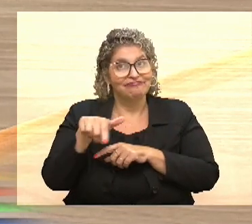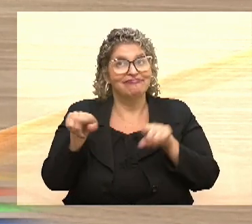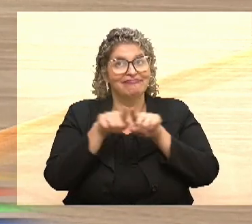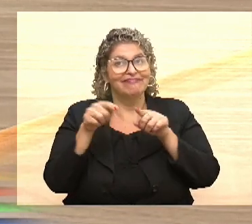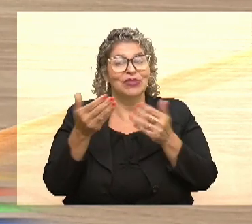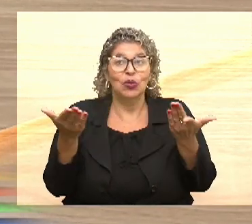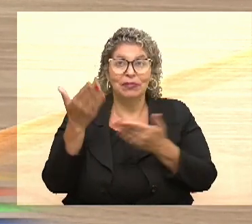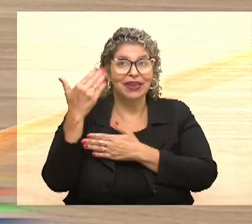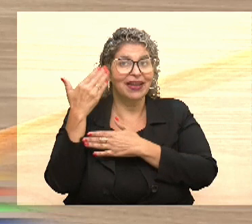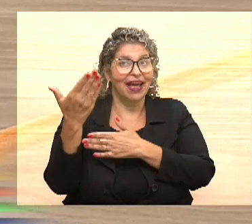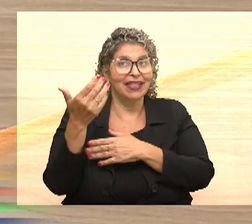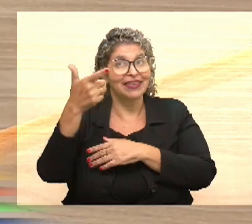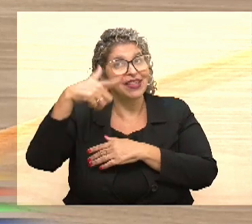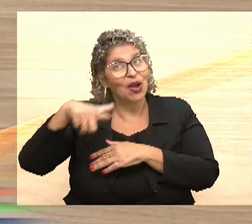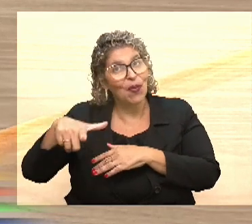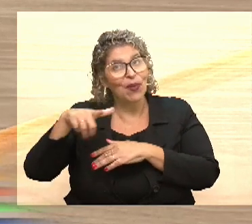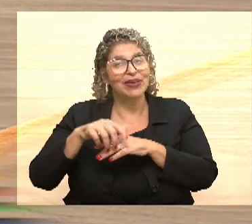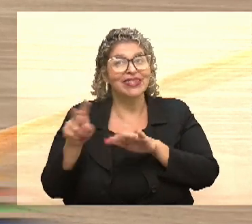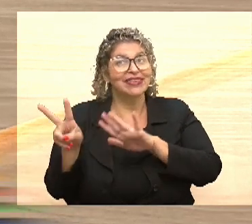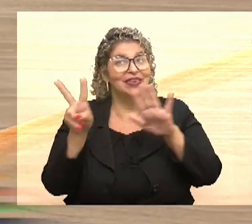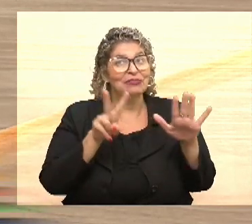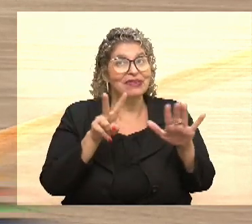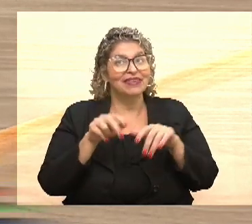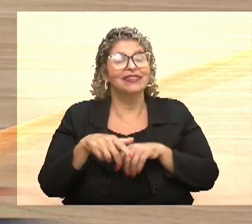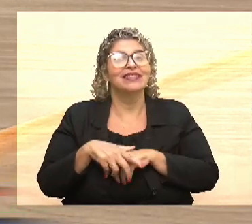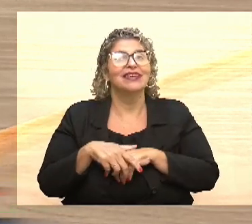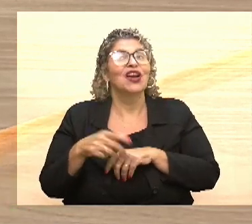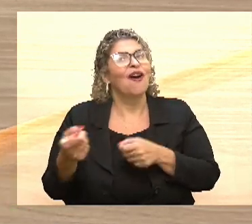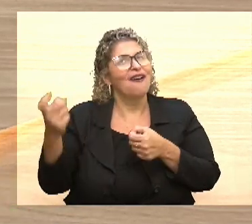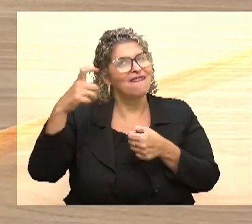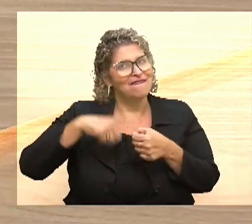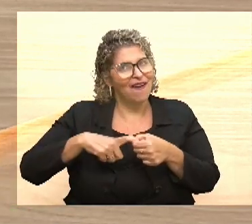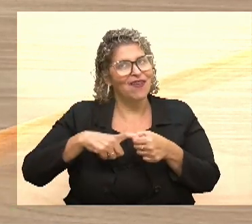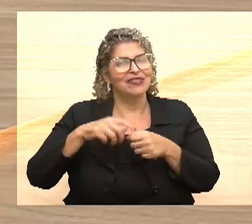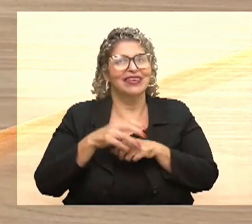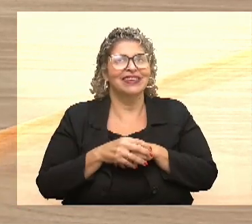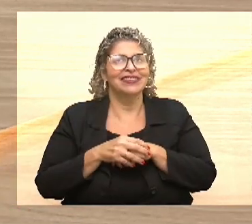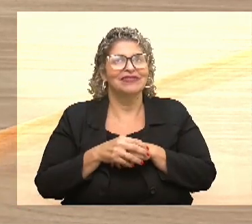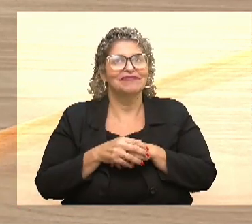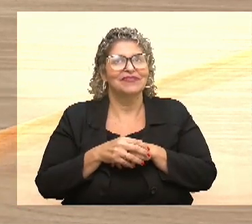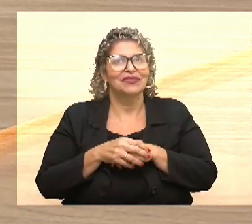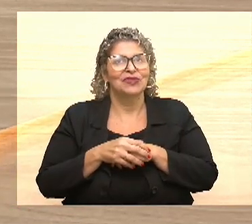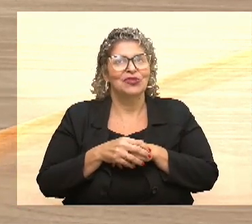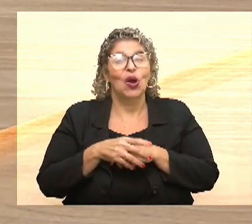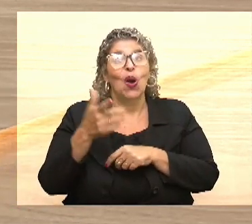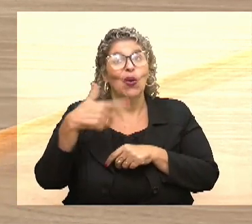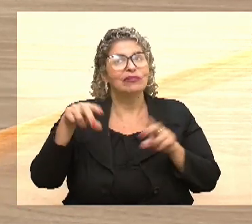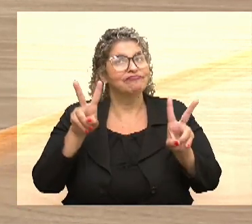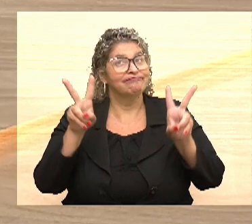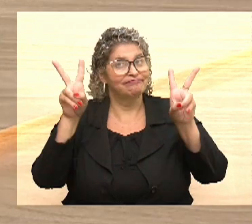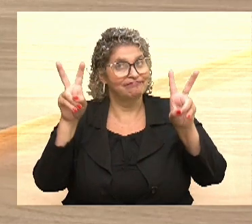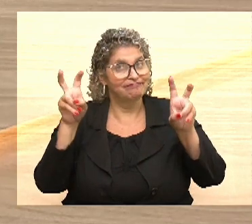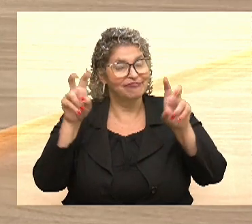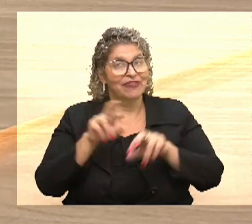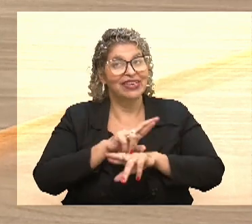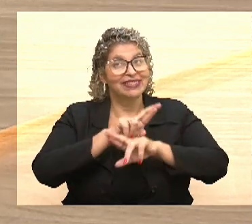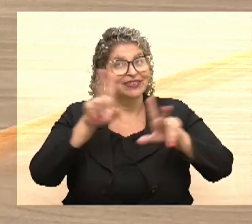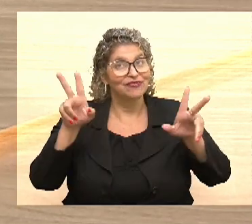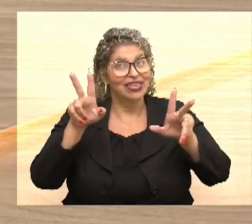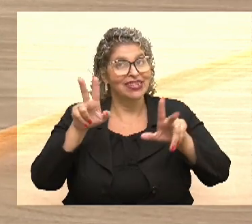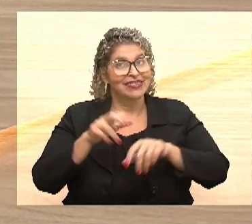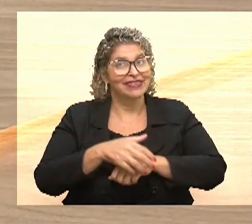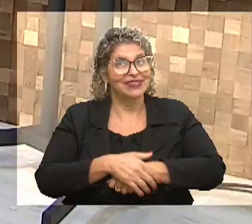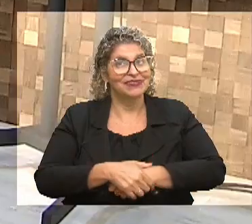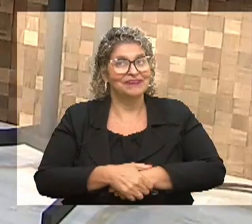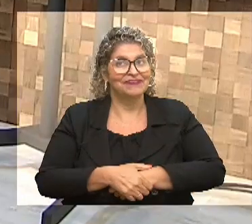Obrigada e até a próxima semana quando a gente volta a trazer outro assunto que pode fazer a diferença.